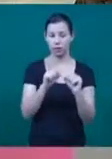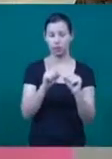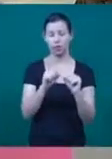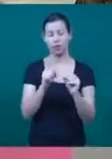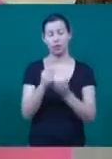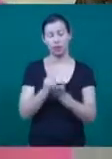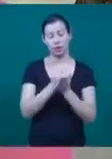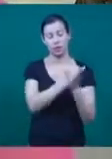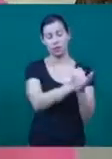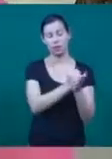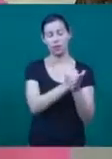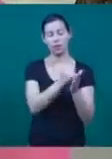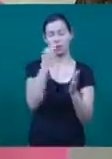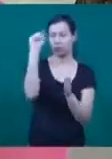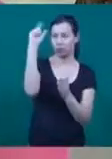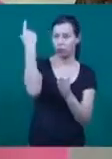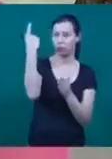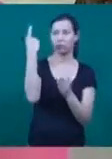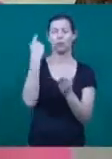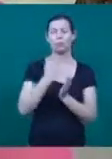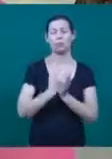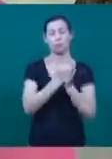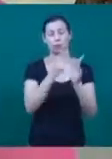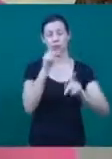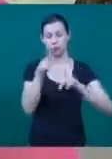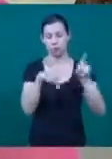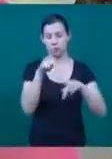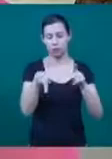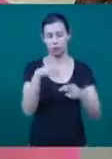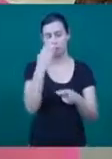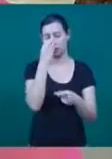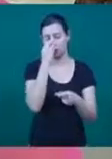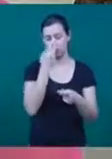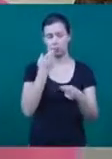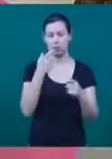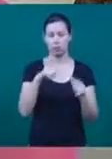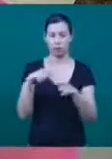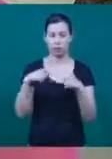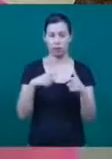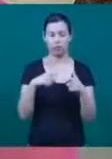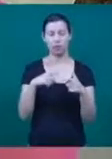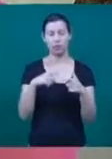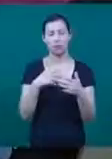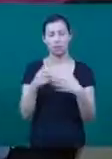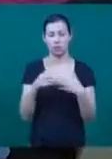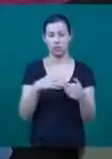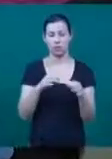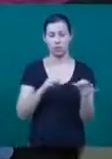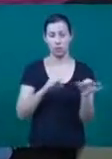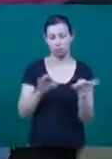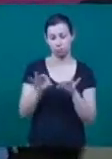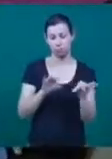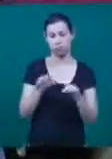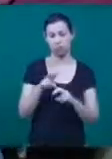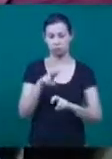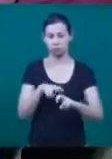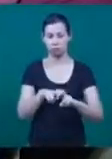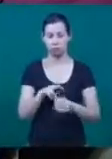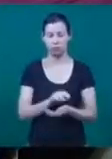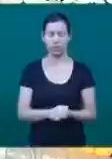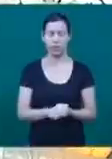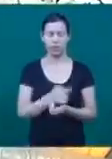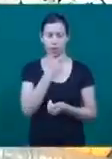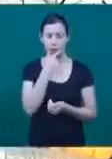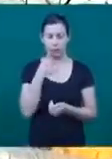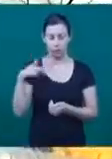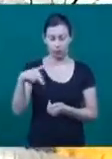piscina, sair, levar para um shopping, levar para o circo, levar para qualquer lugar. Luan não se movimenta